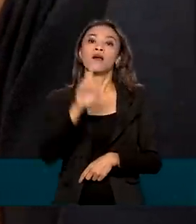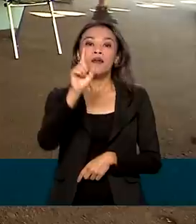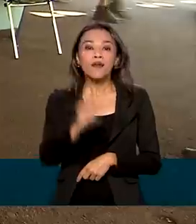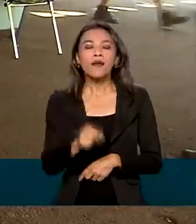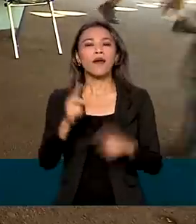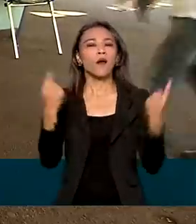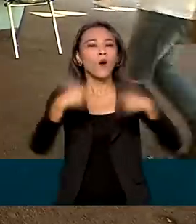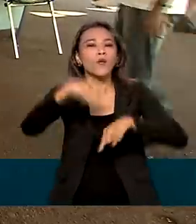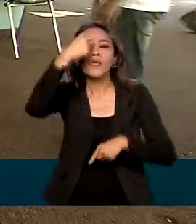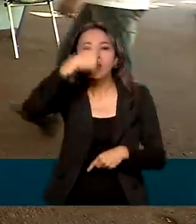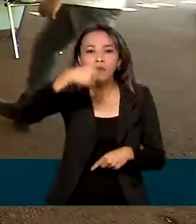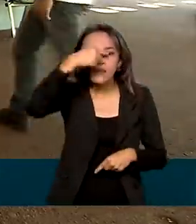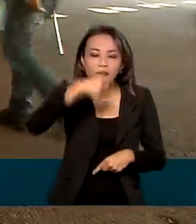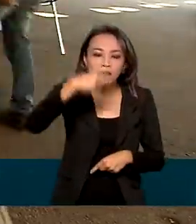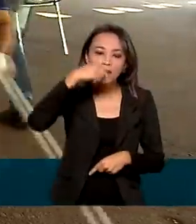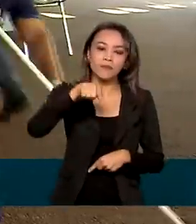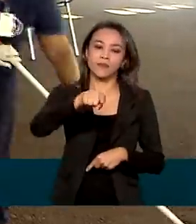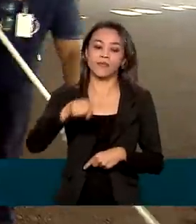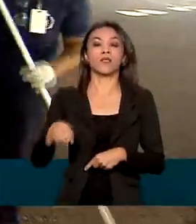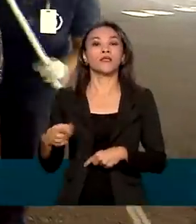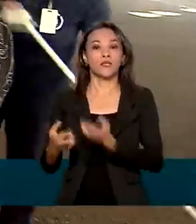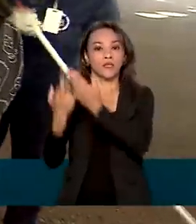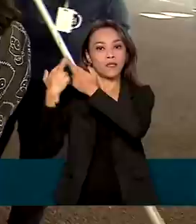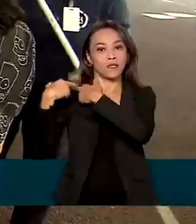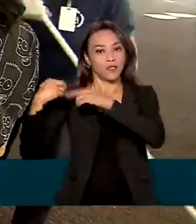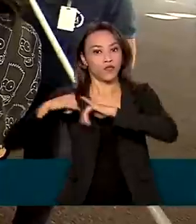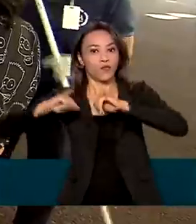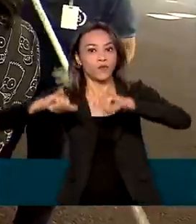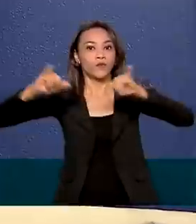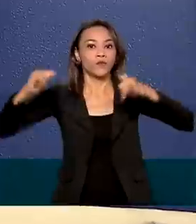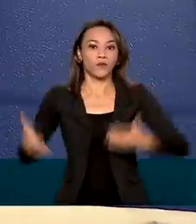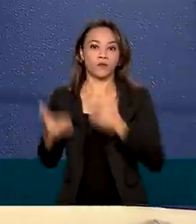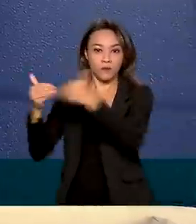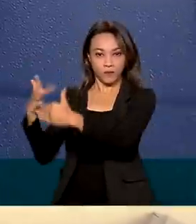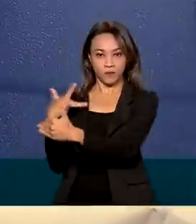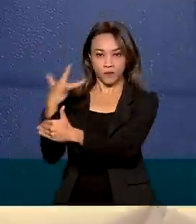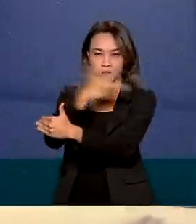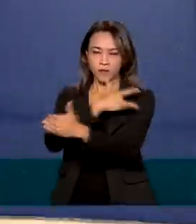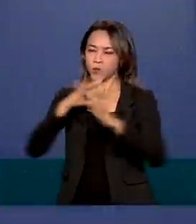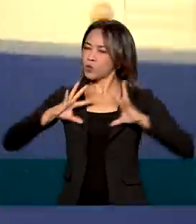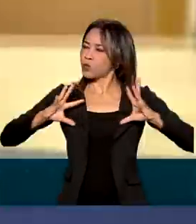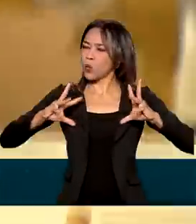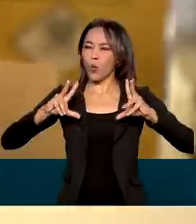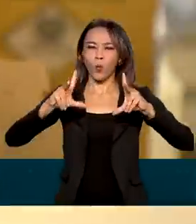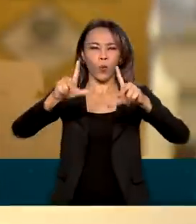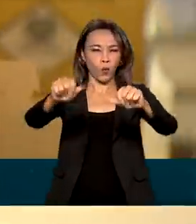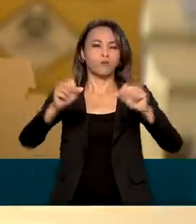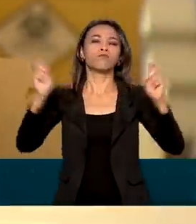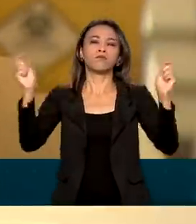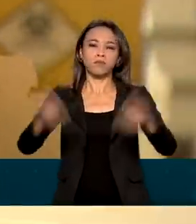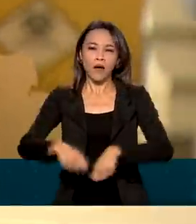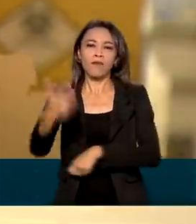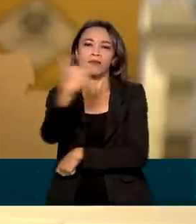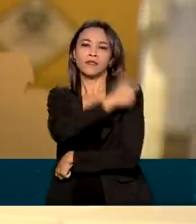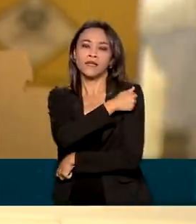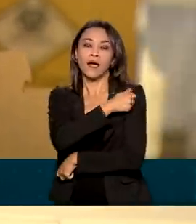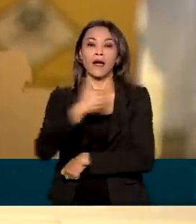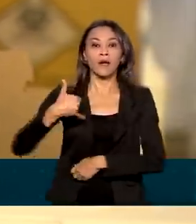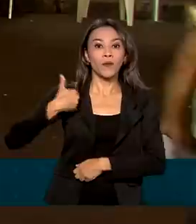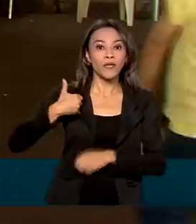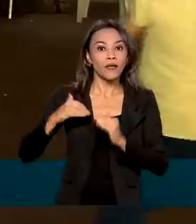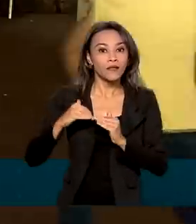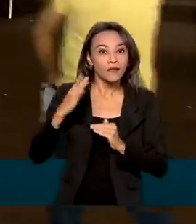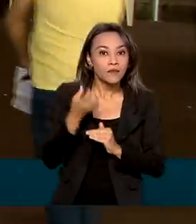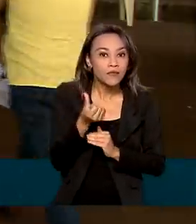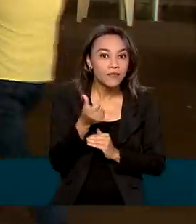contra a Influenza, promovida pelo Ministério da Saúde, contempla toda a população a partir de seis meses de idade.